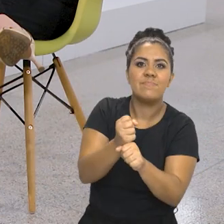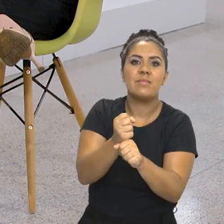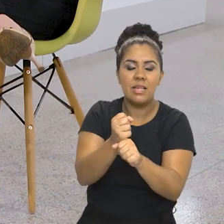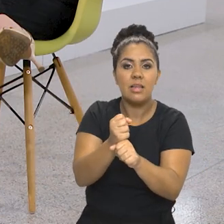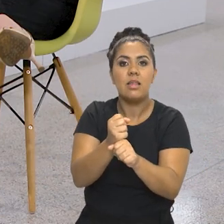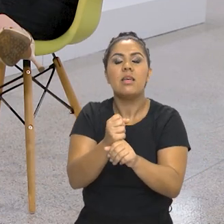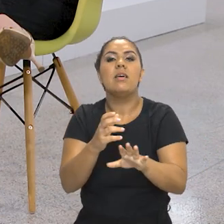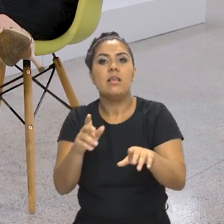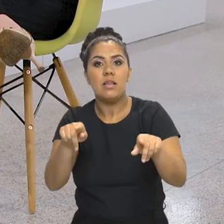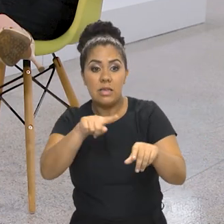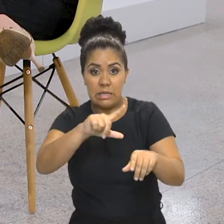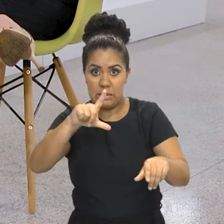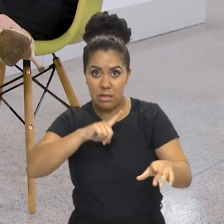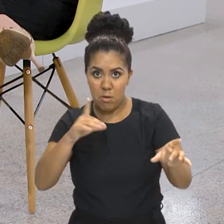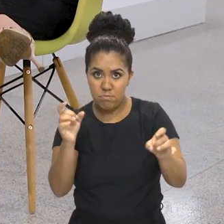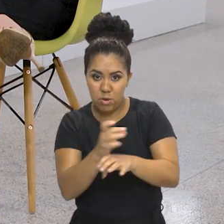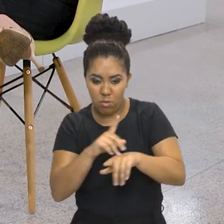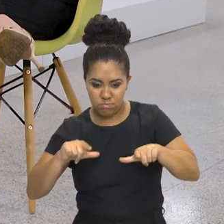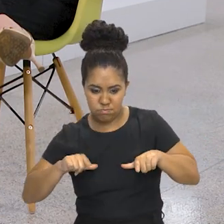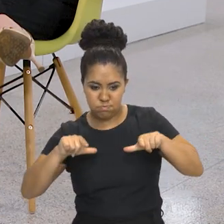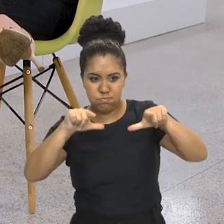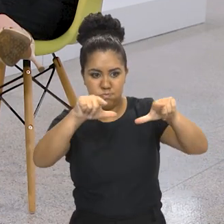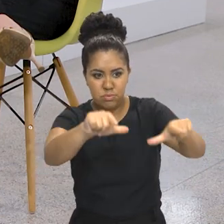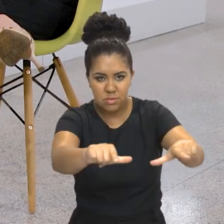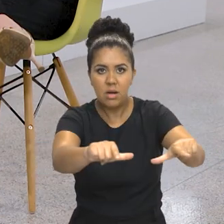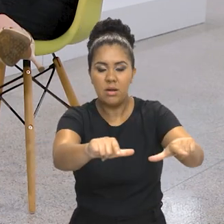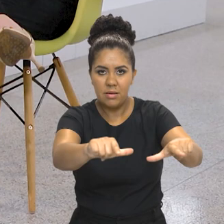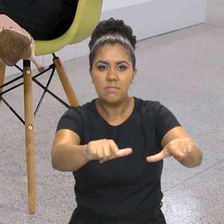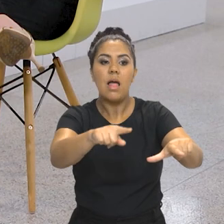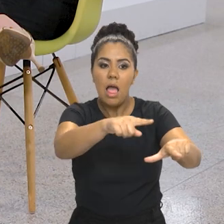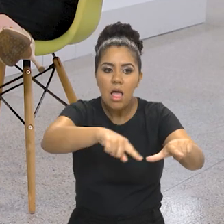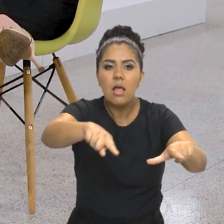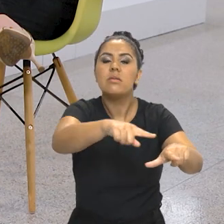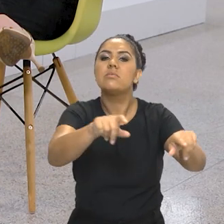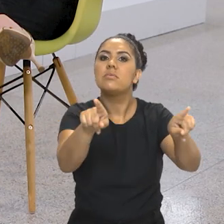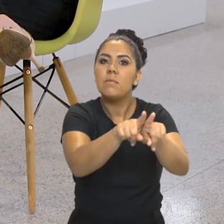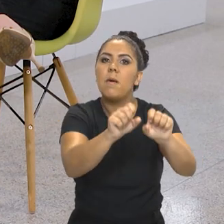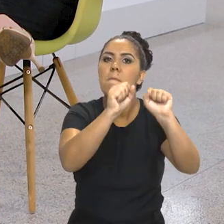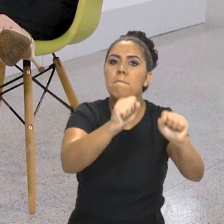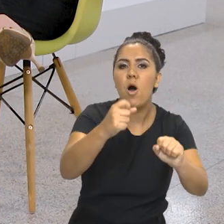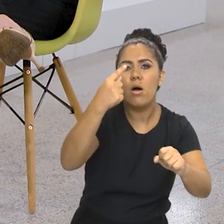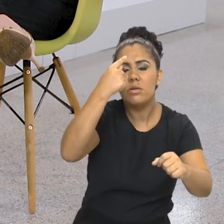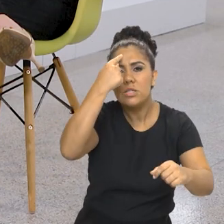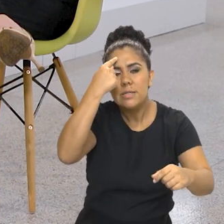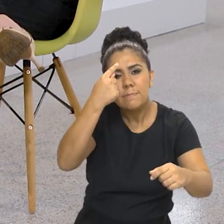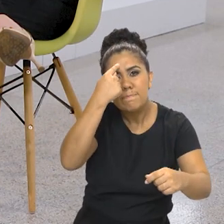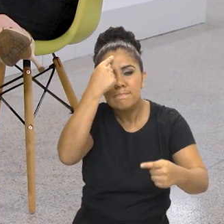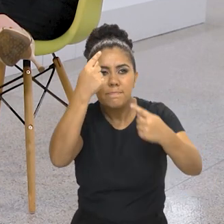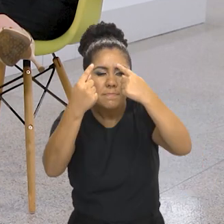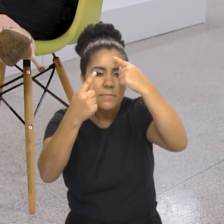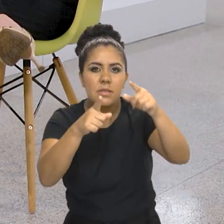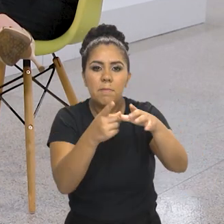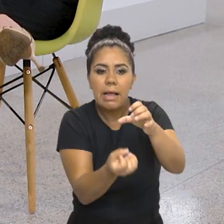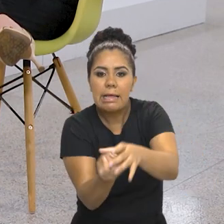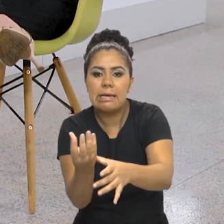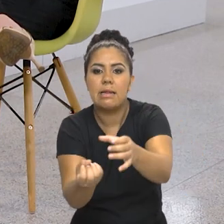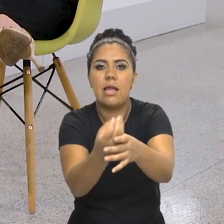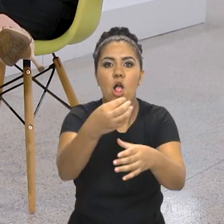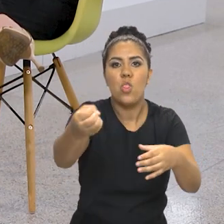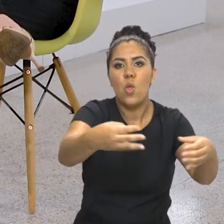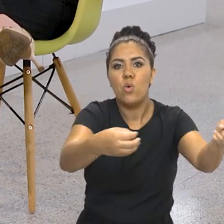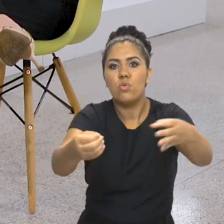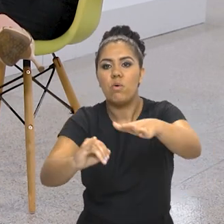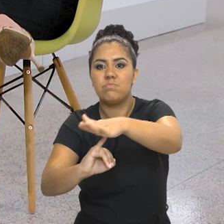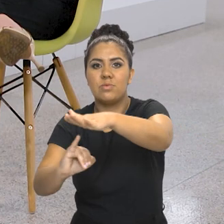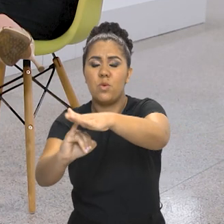vezes, uma vez sendo certificados, eles passam também a pensar e a criar novas instituições. Interessante.